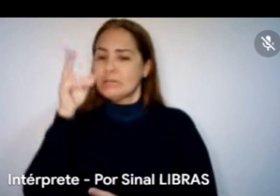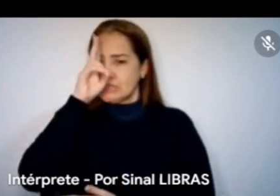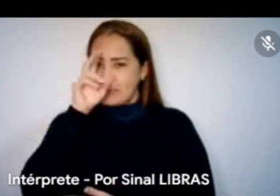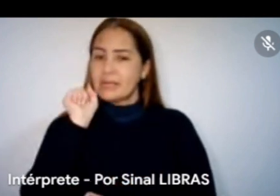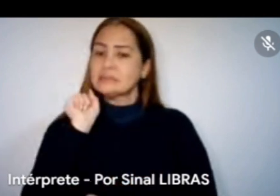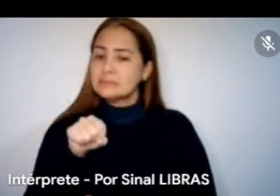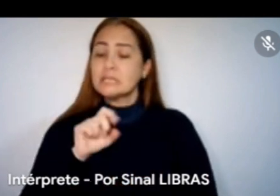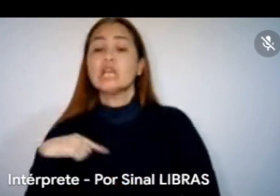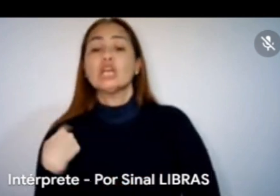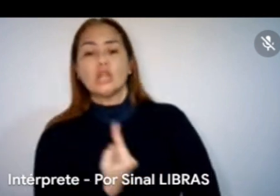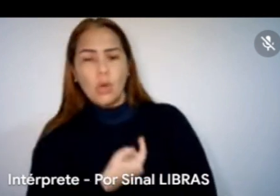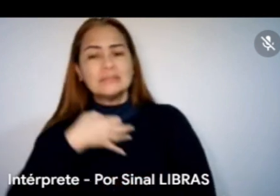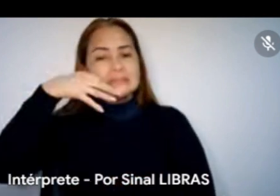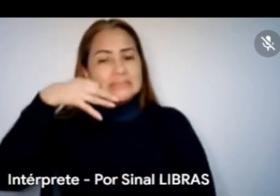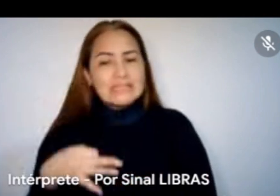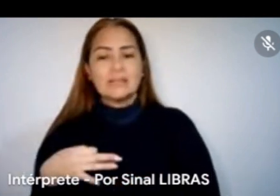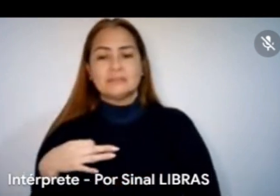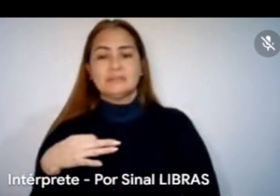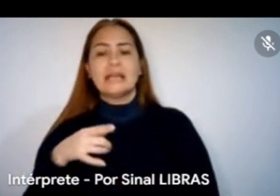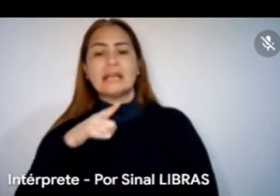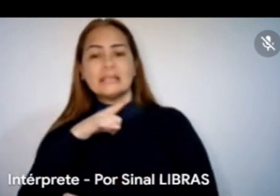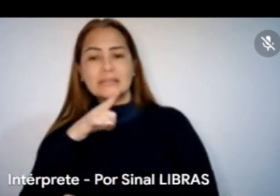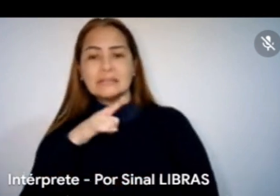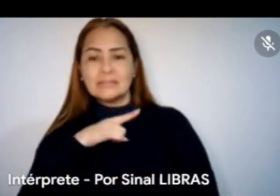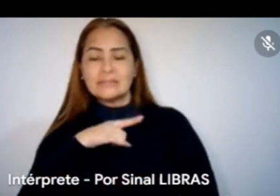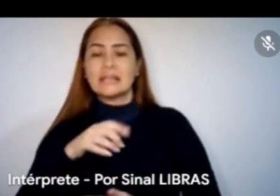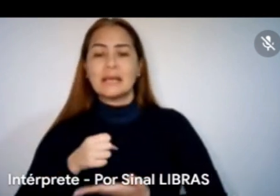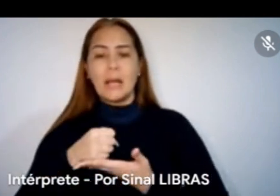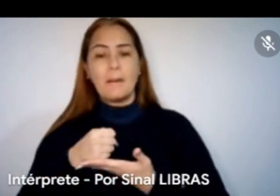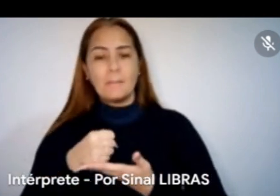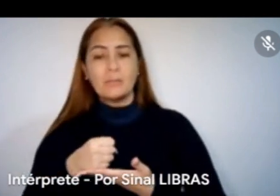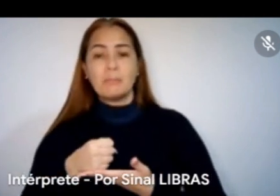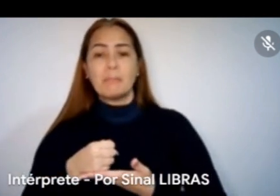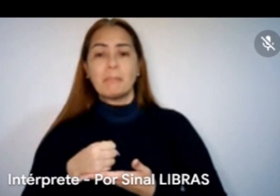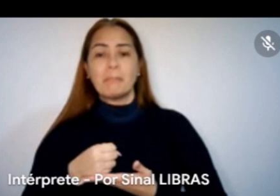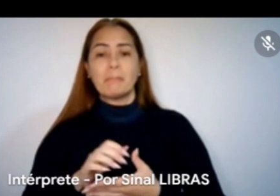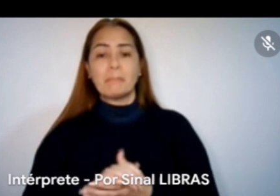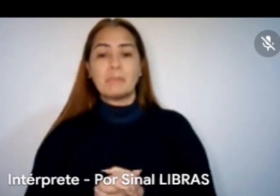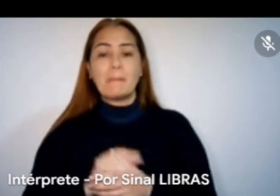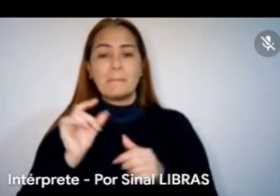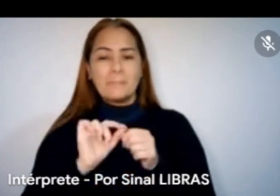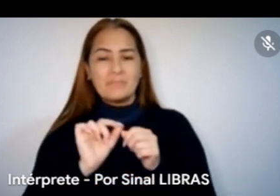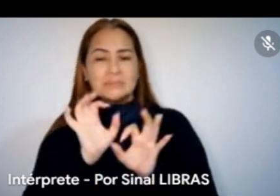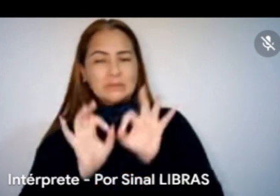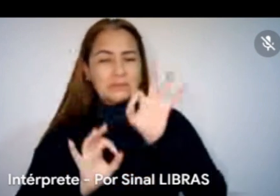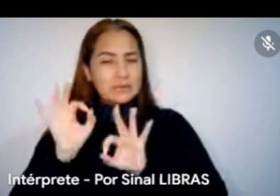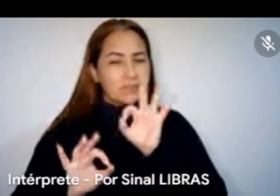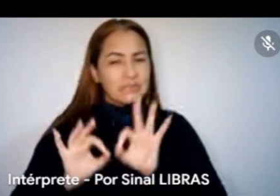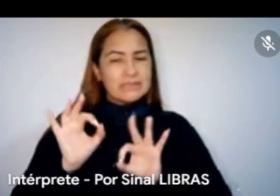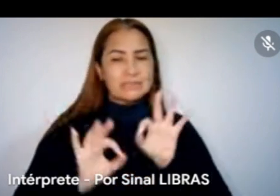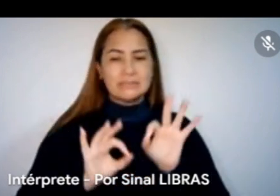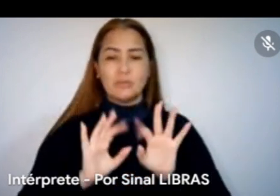com certeza, vai levar isso em consideração, exatamente, para que a gente não fique fazendo esses ajustes enquanto o jogo está rolando, né? Mas que a gente já venha